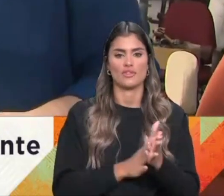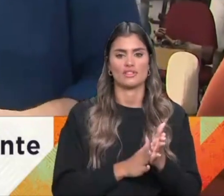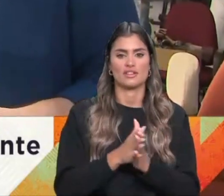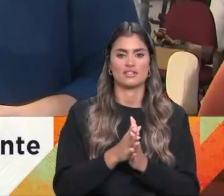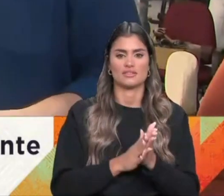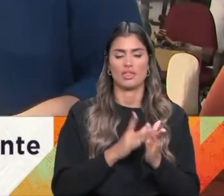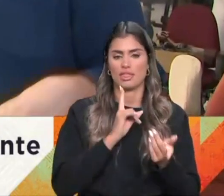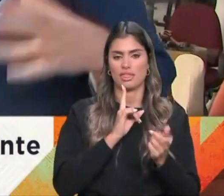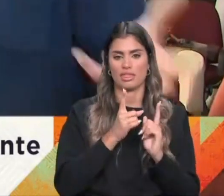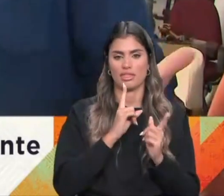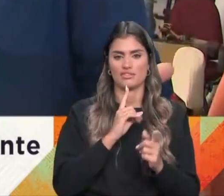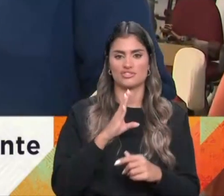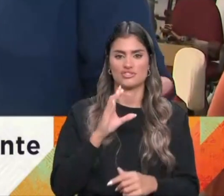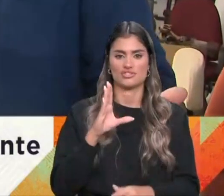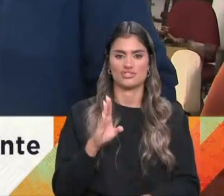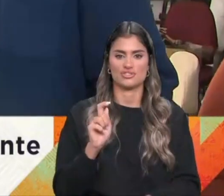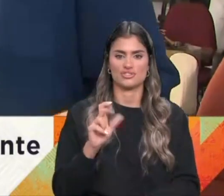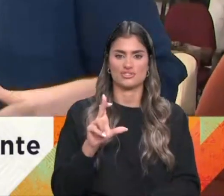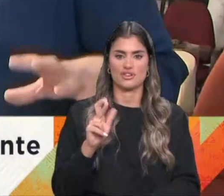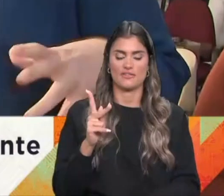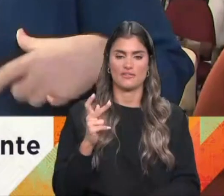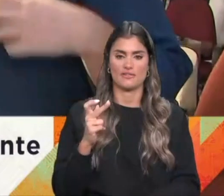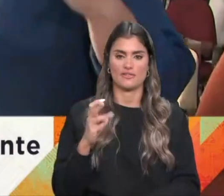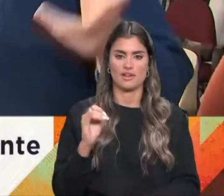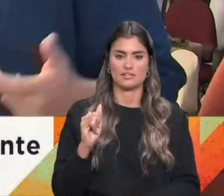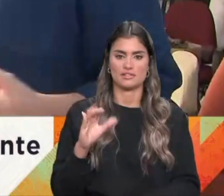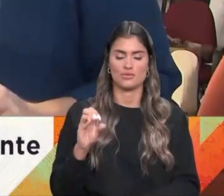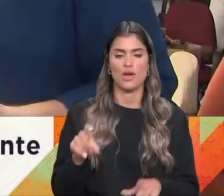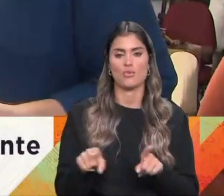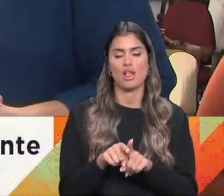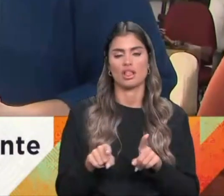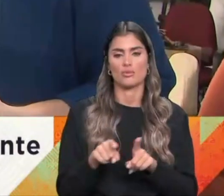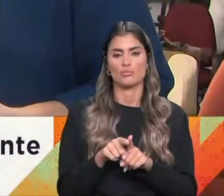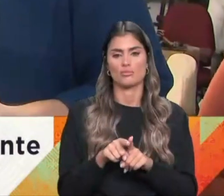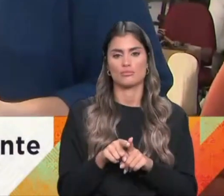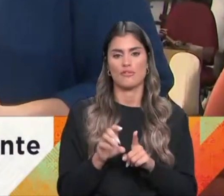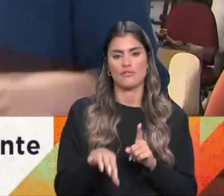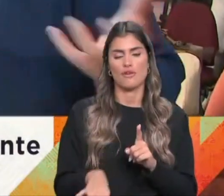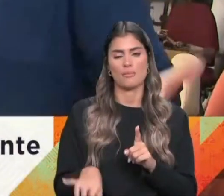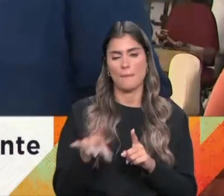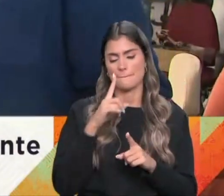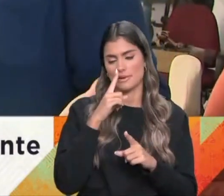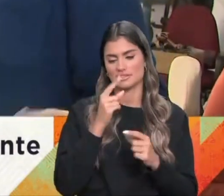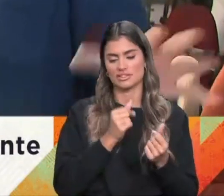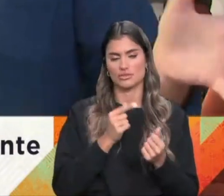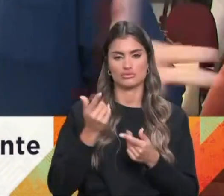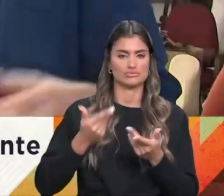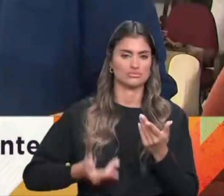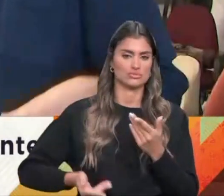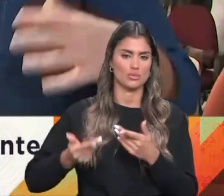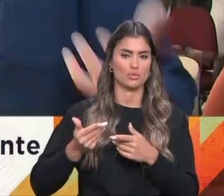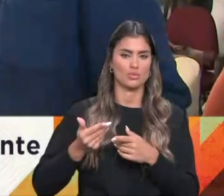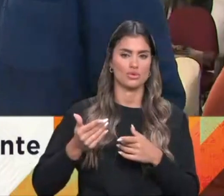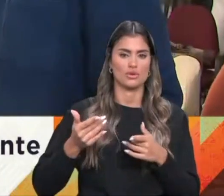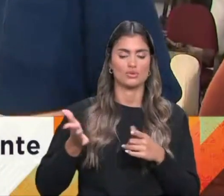humor do Gervásio Lubato, que nós conhecemos, o Lisboa em camisa, que é um género, um tom muito semelhante à época do ouro do cinema português, anos 30,